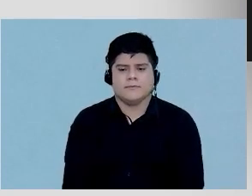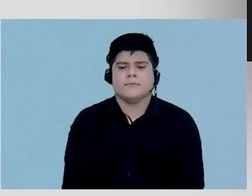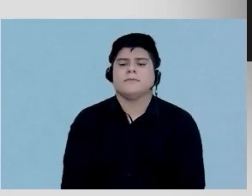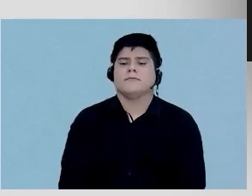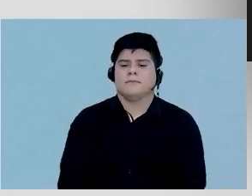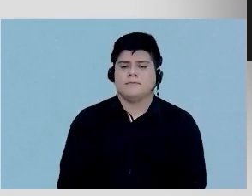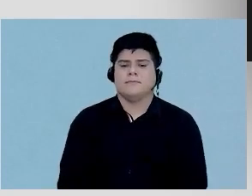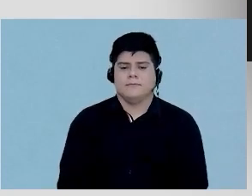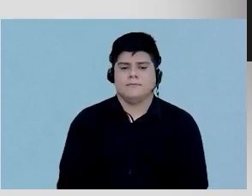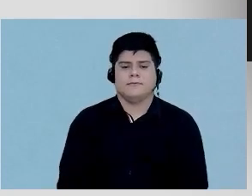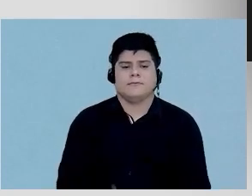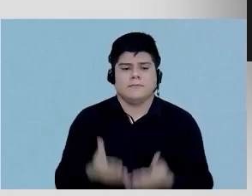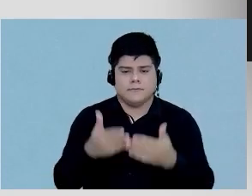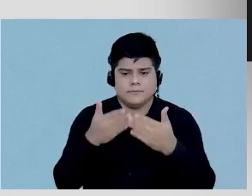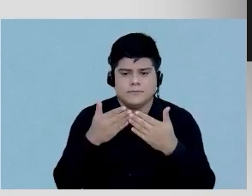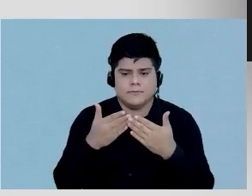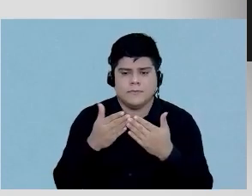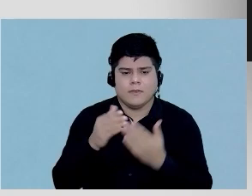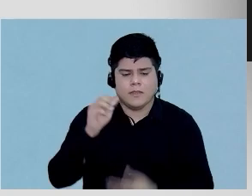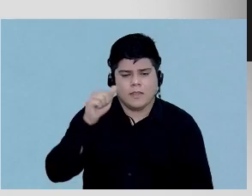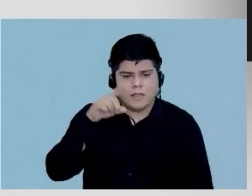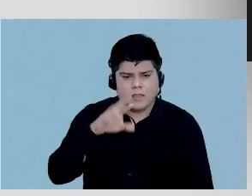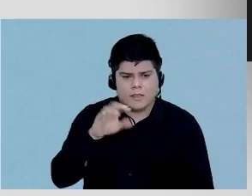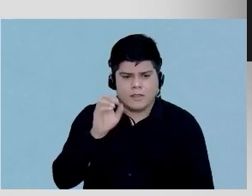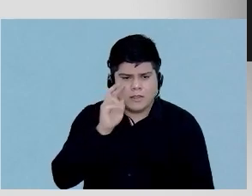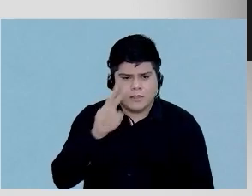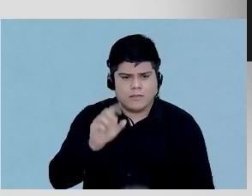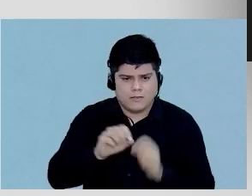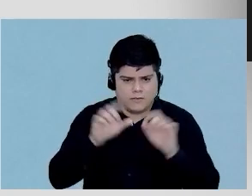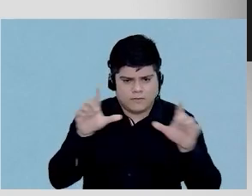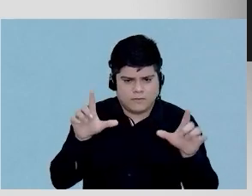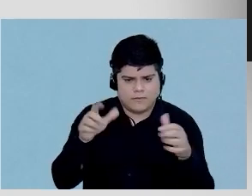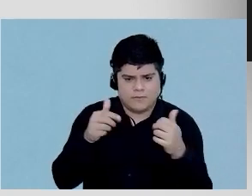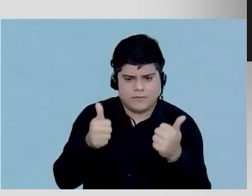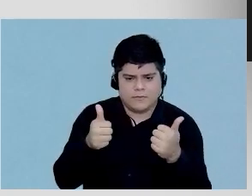e só peço que o André me confirme, está compartilhado?